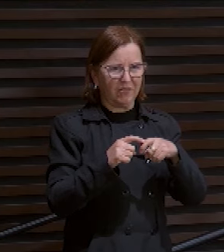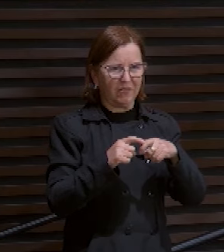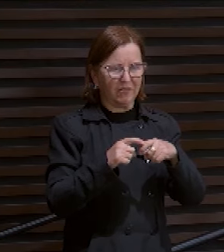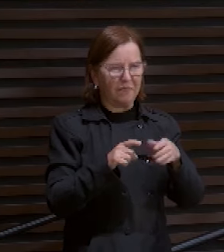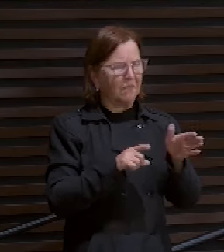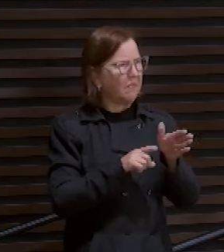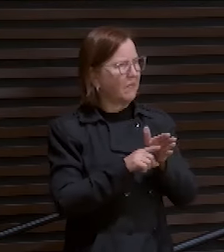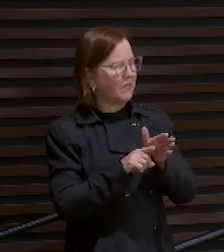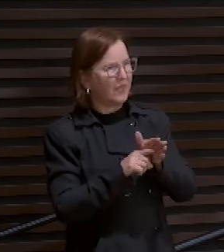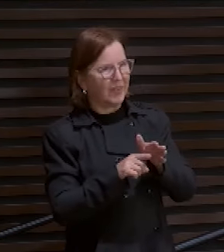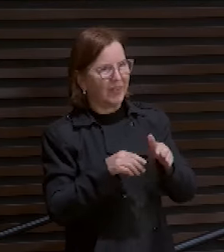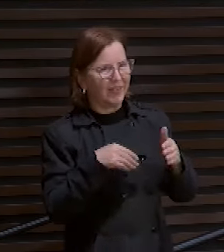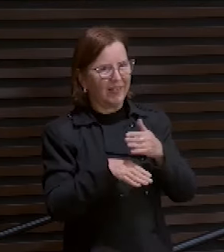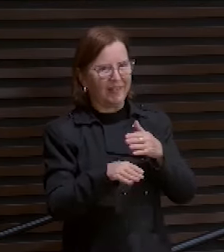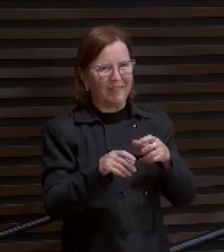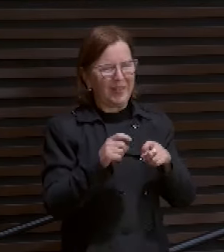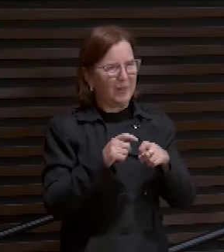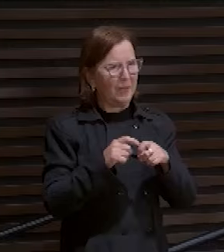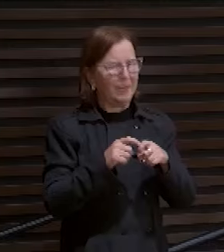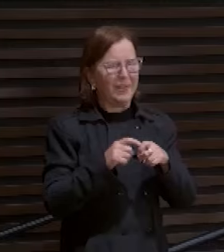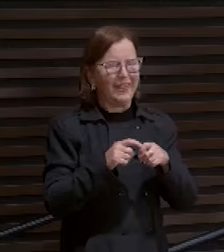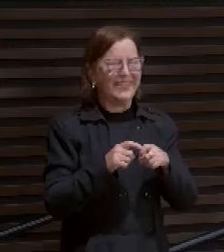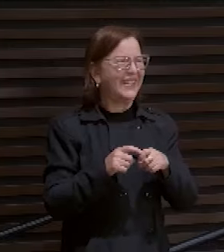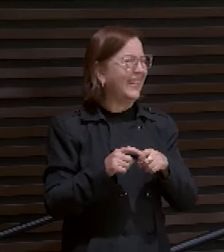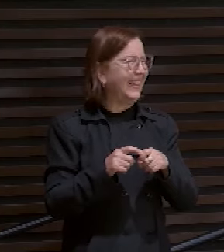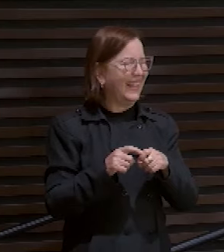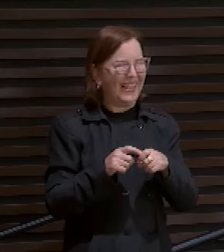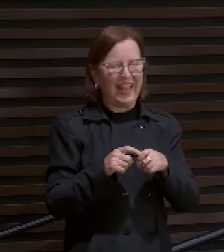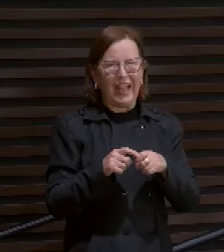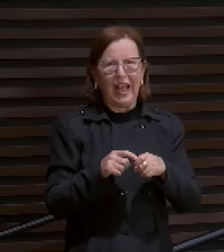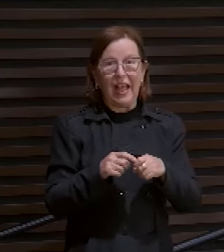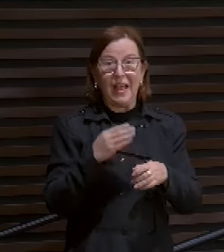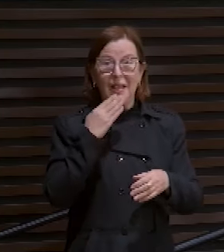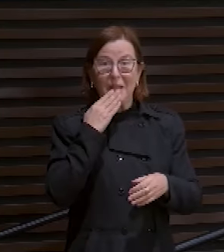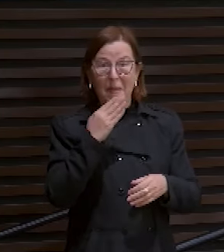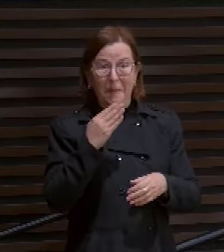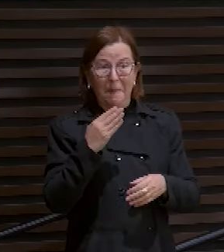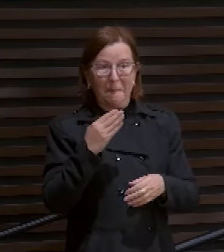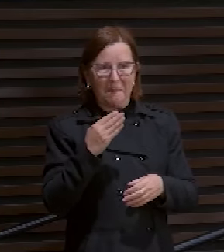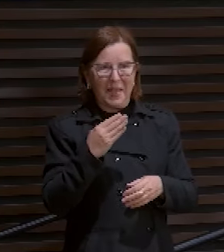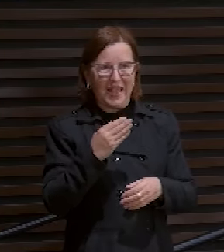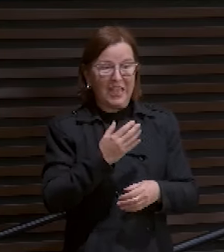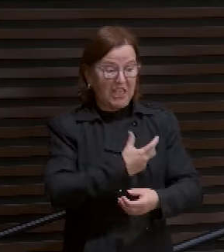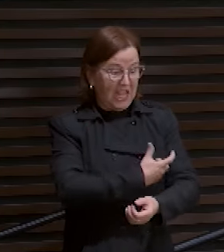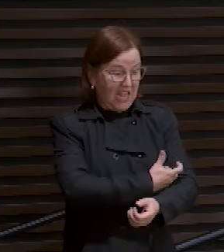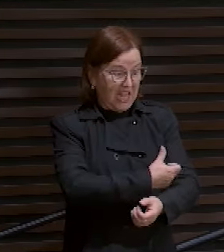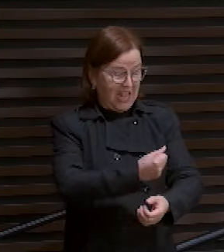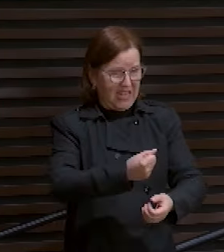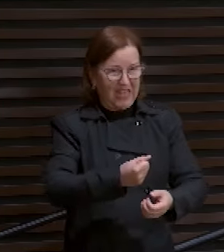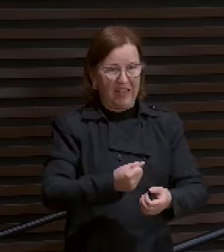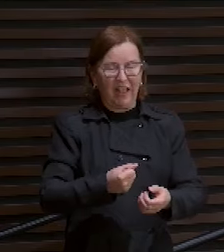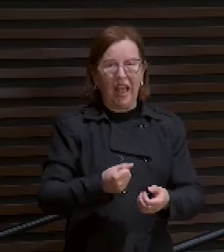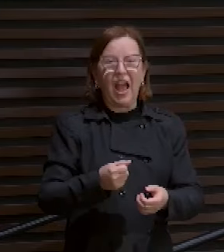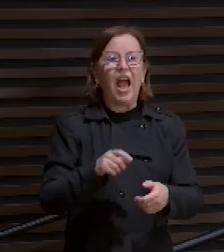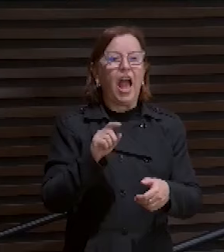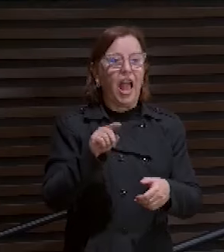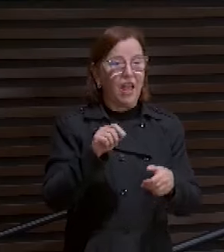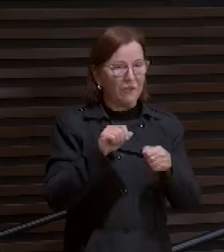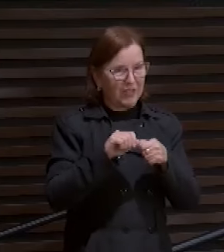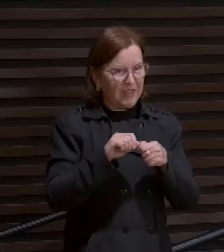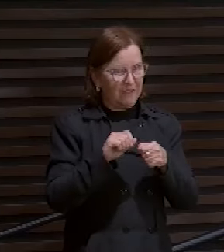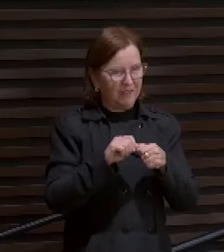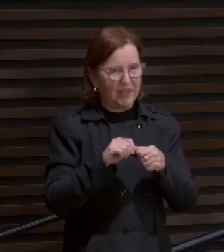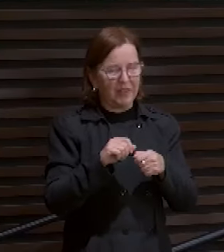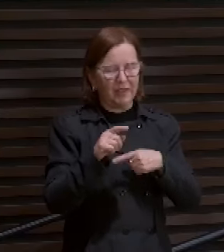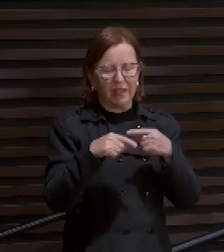Vai lá no doutor Farid. Doutor, ele pede exame de sangue, faz tudo. Aí você chega lá que ele manda exame. Doutor, dá uma